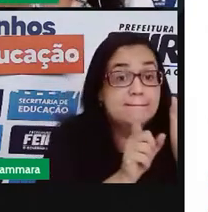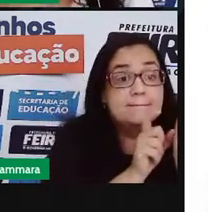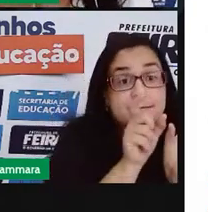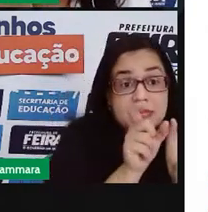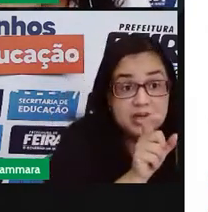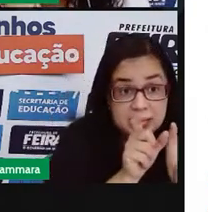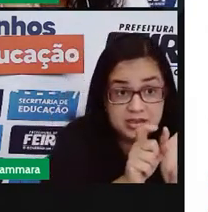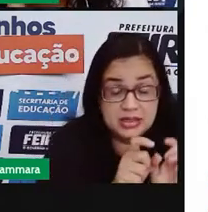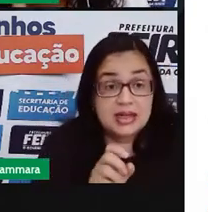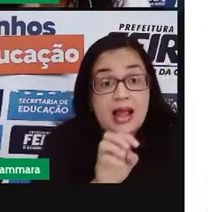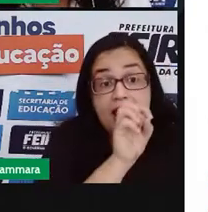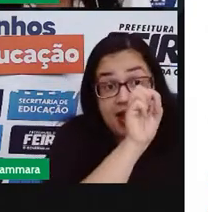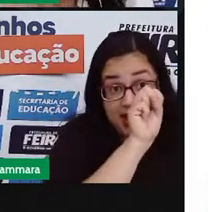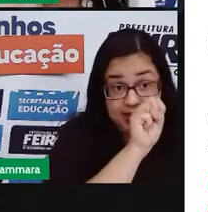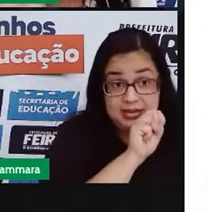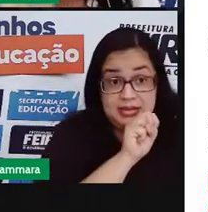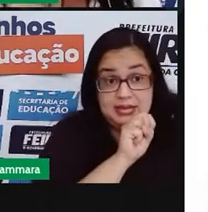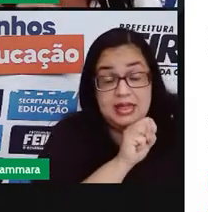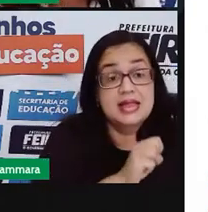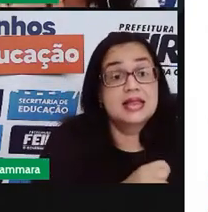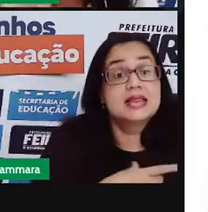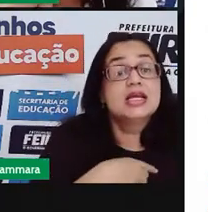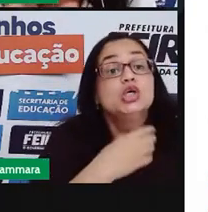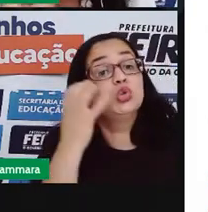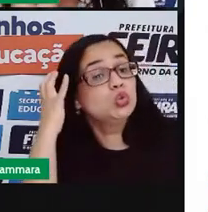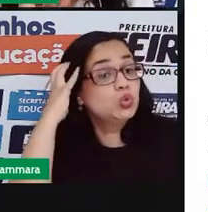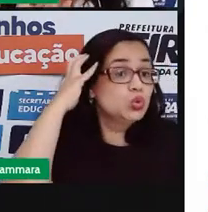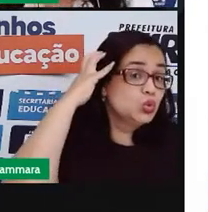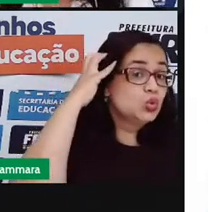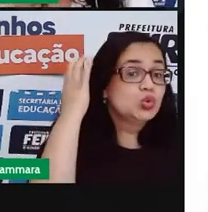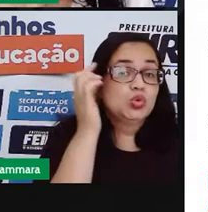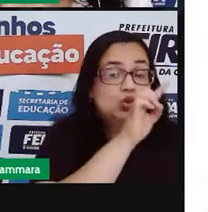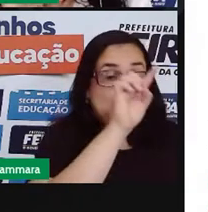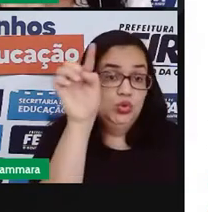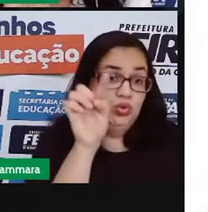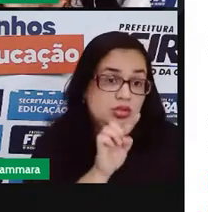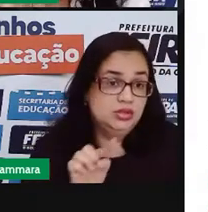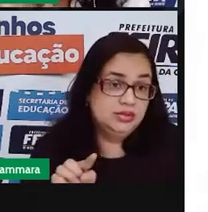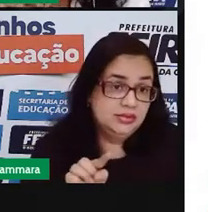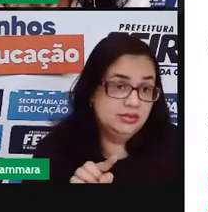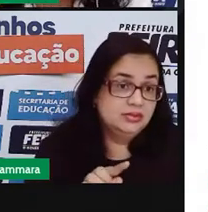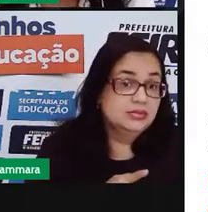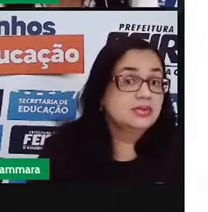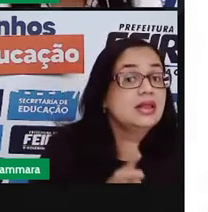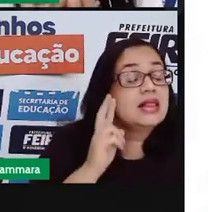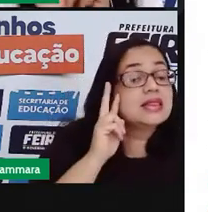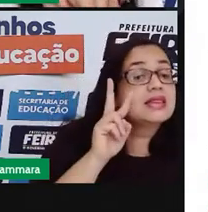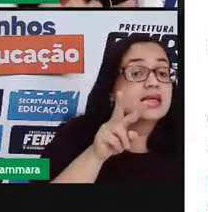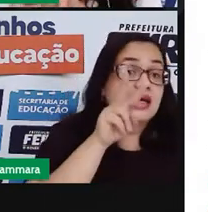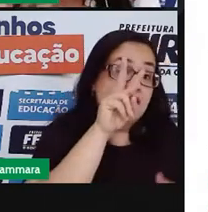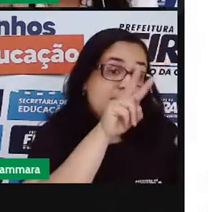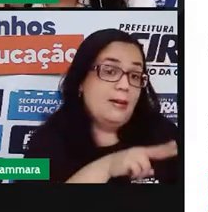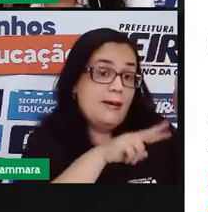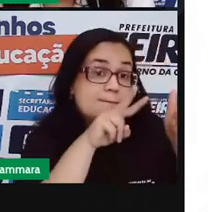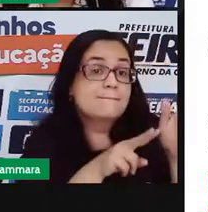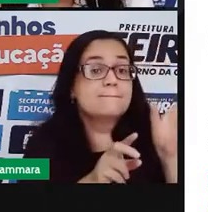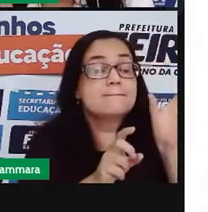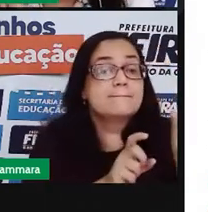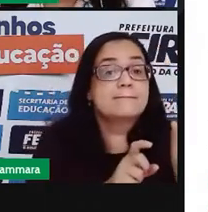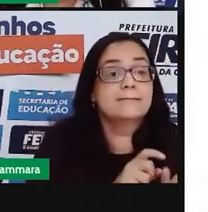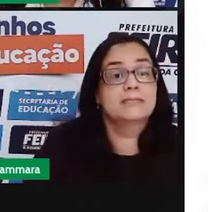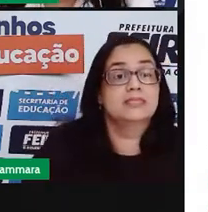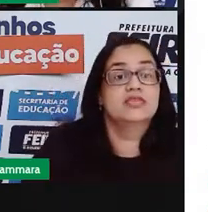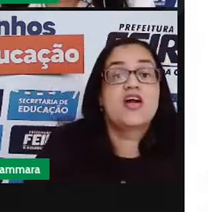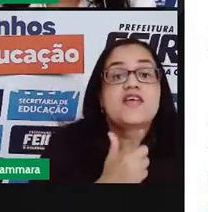em que o S tem som, dizem. Agora eu quero que você leia as palavras que a Pró